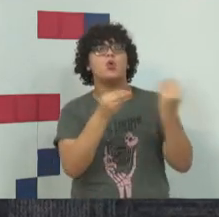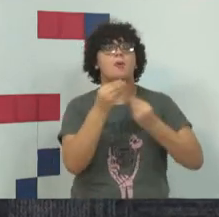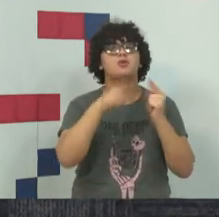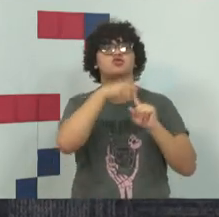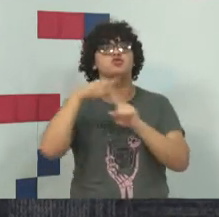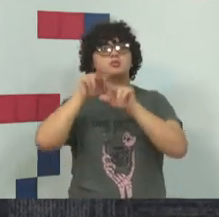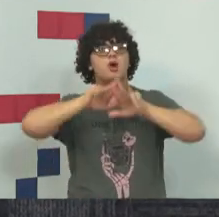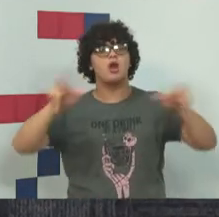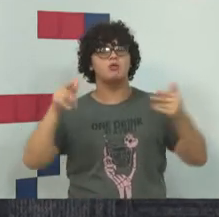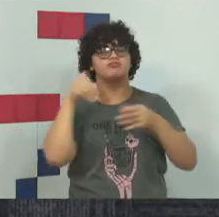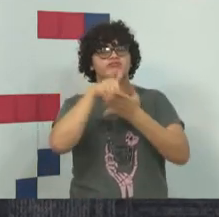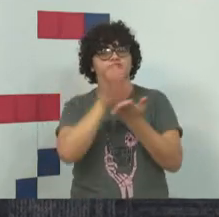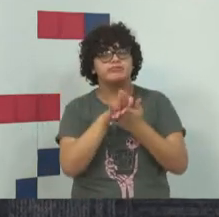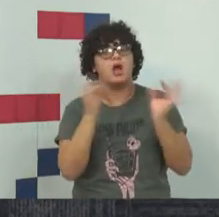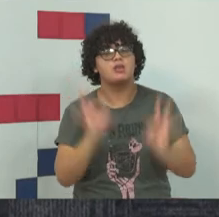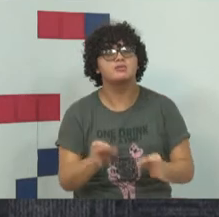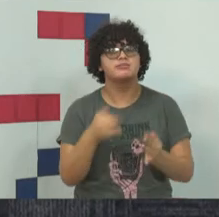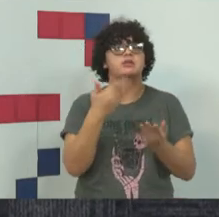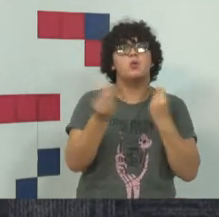tipo penal não possa ser